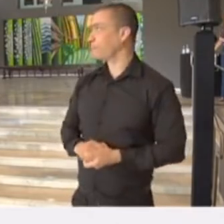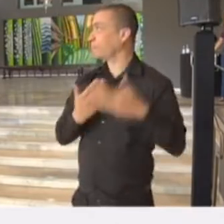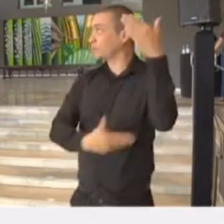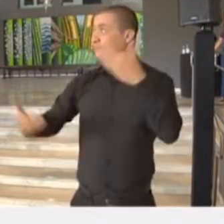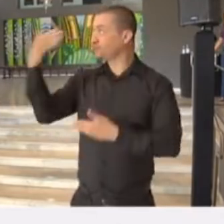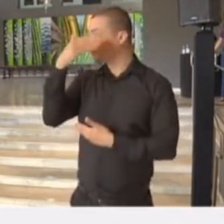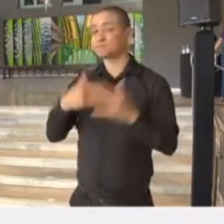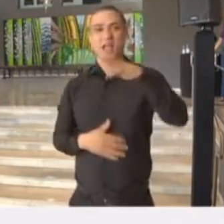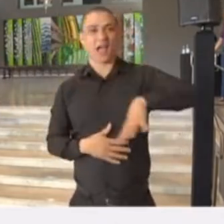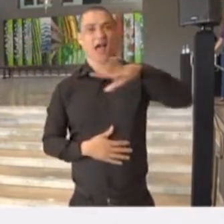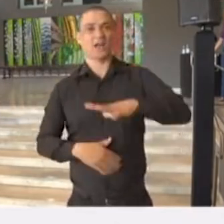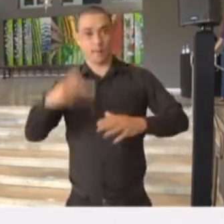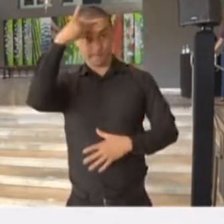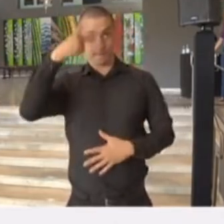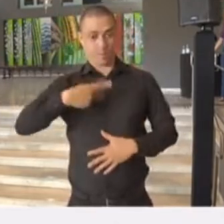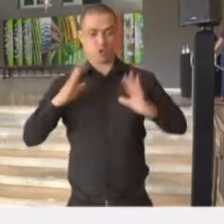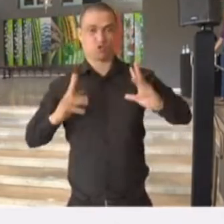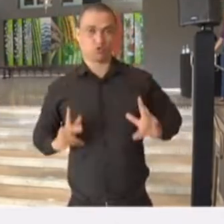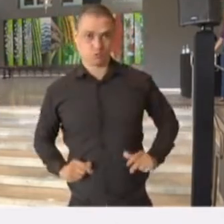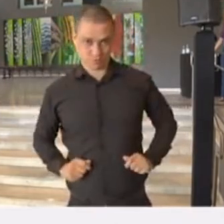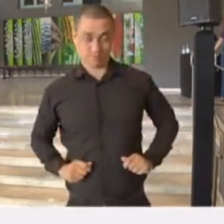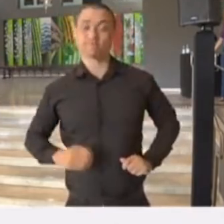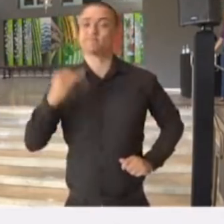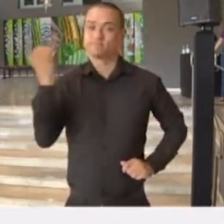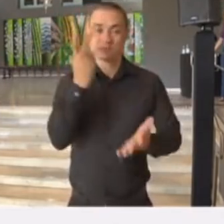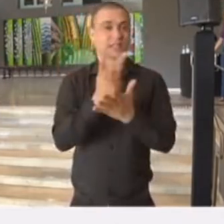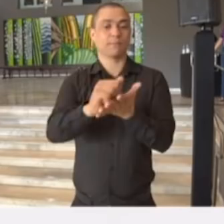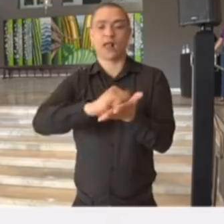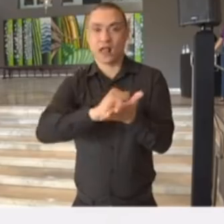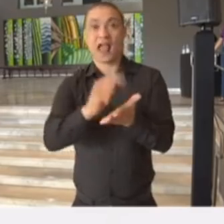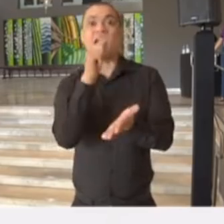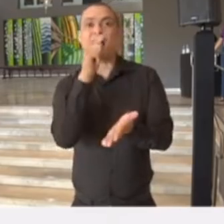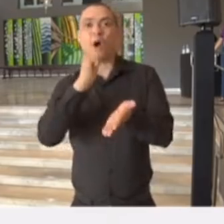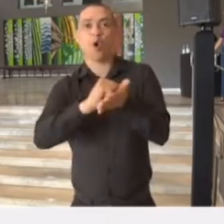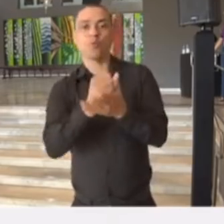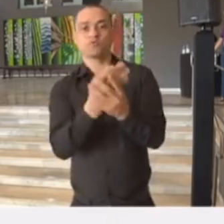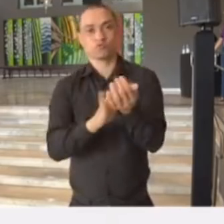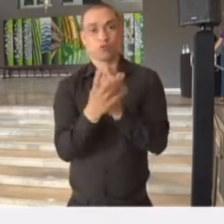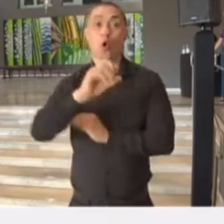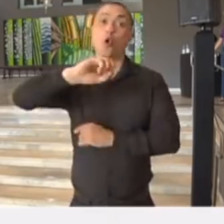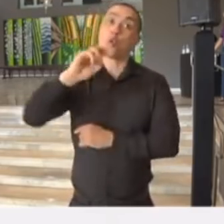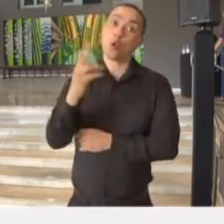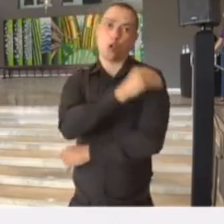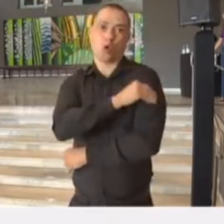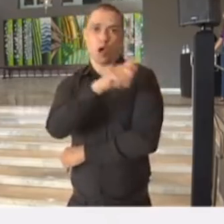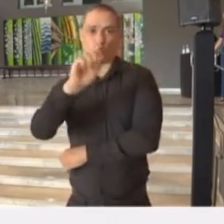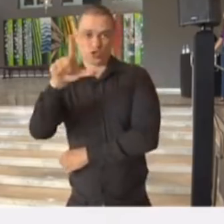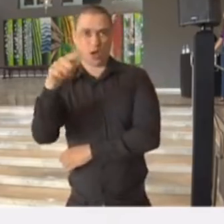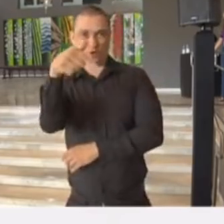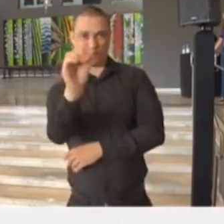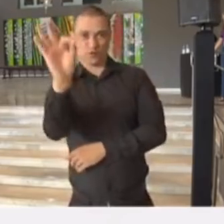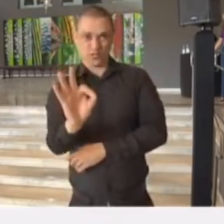No campo da higiene pessoal, higienizar frequentemente as mãos com água e sabão ou álcool gel, com 70%.